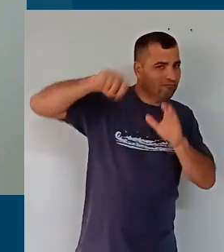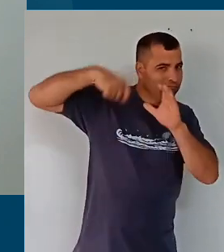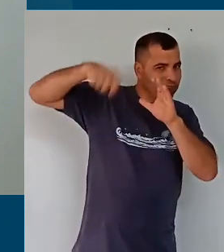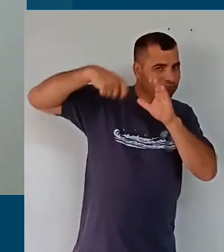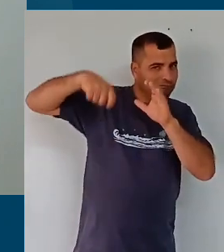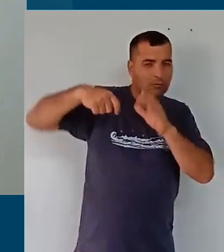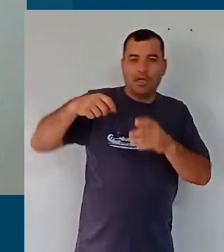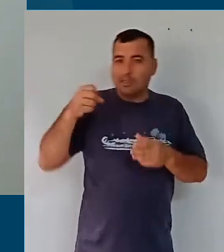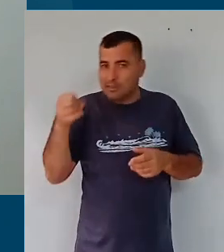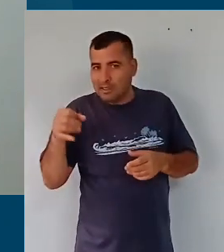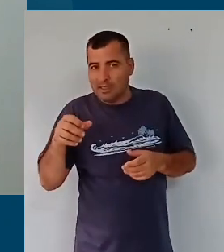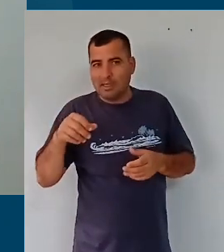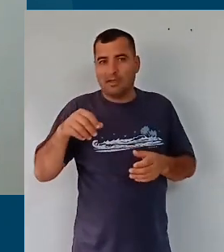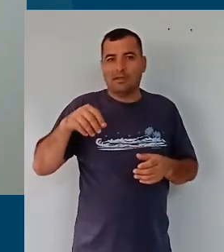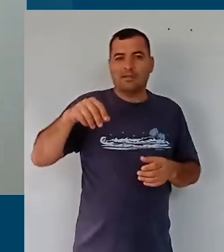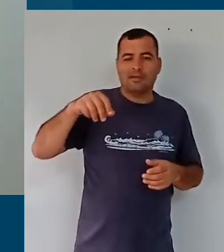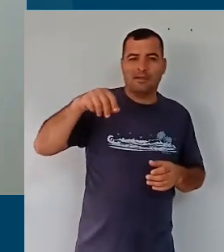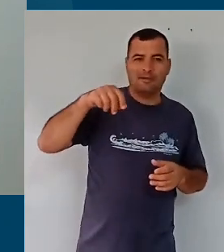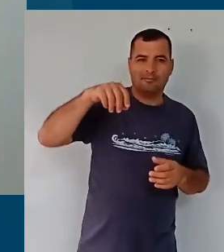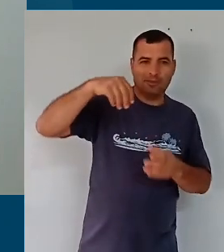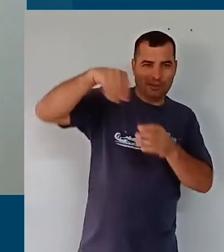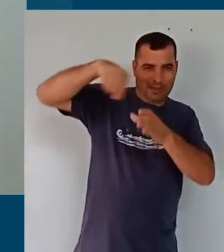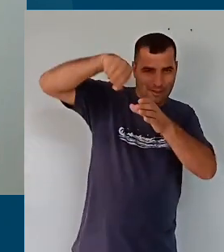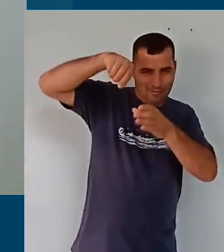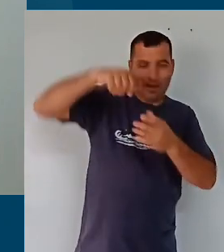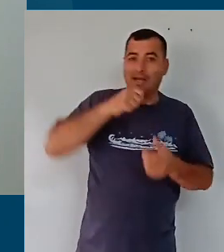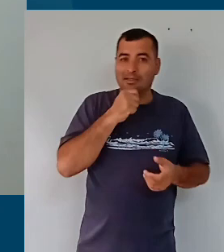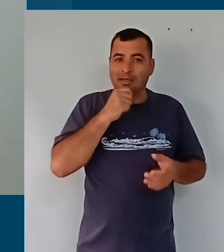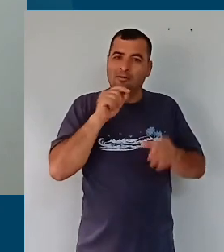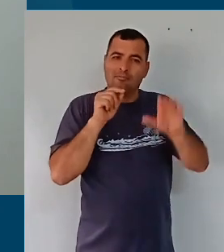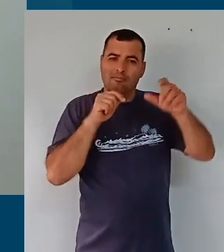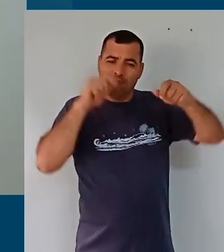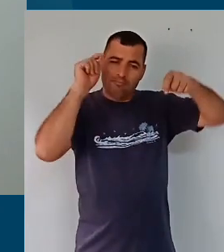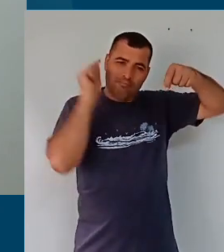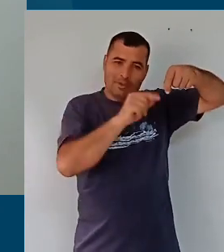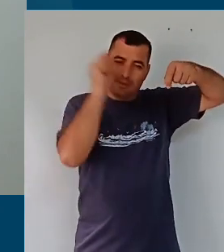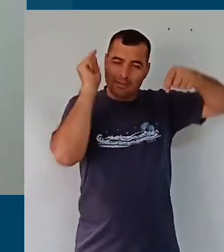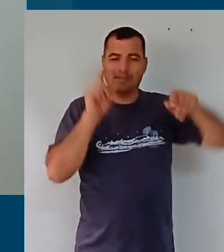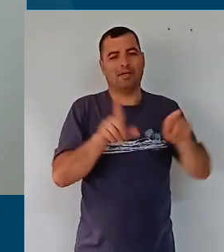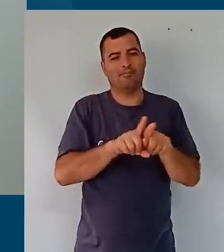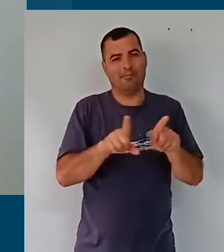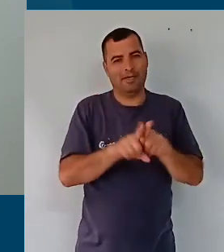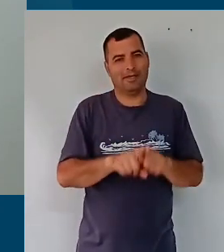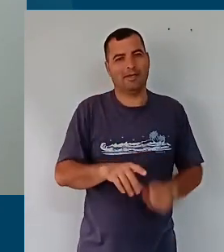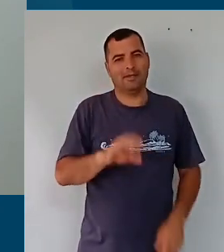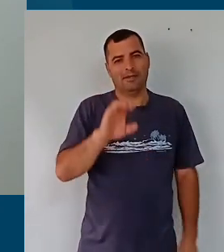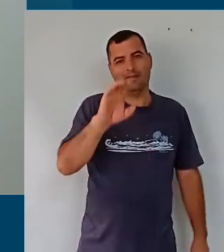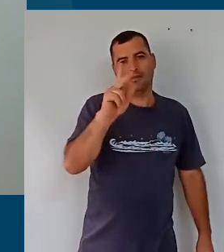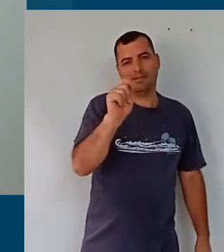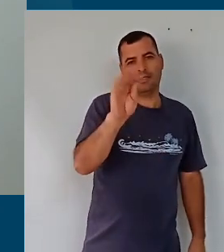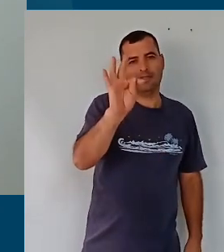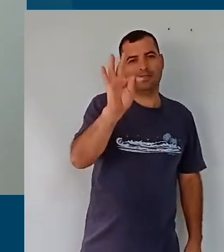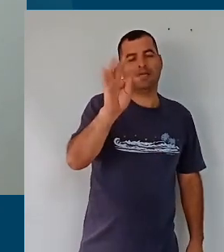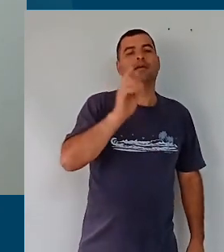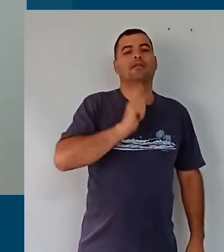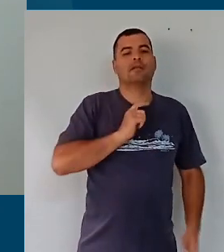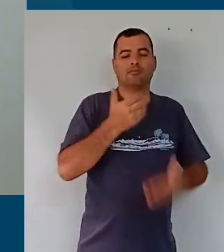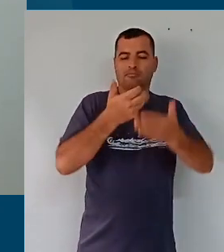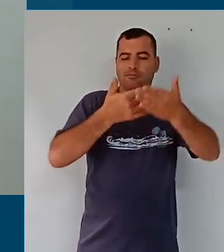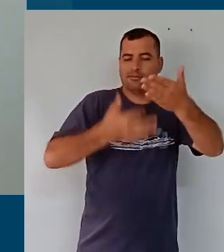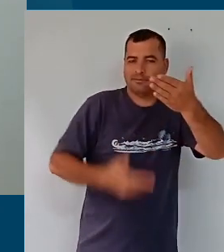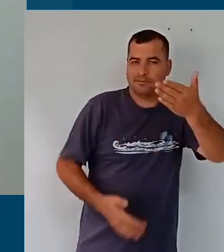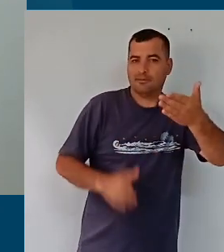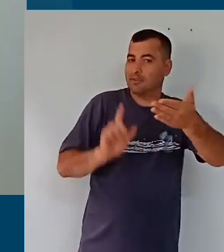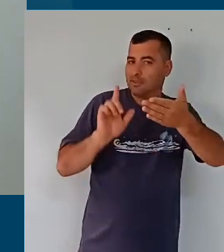não é inscrito no canal, então aproveita e faz a sua inscrição. No chat do evento será